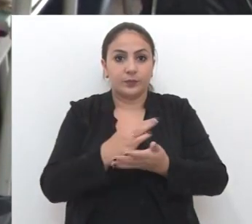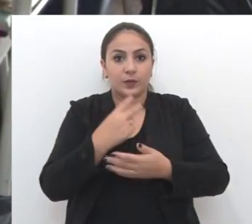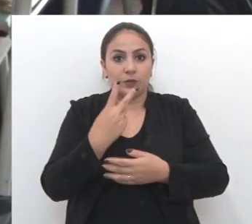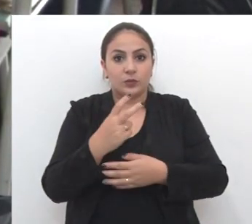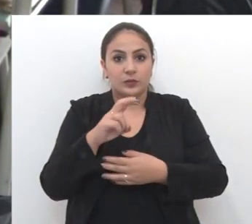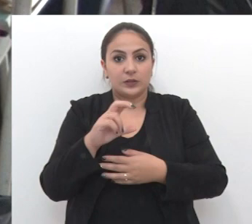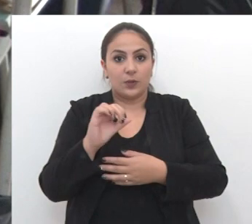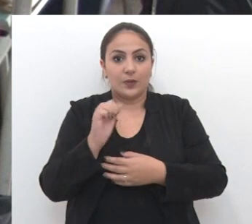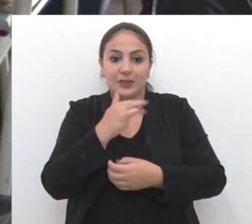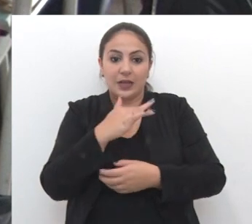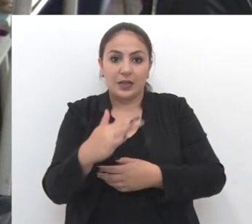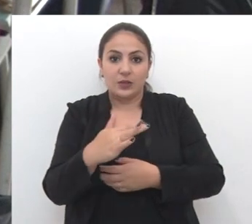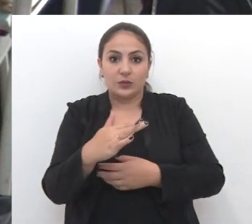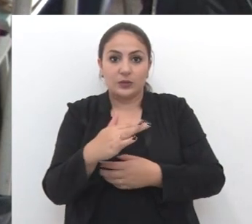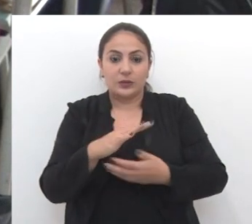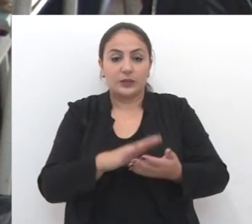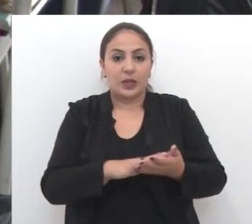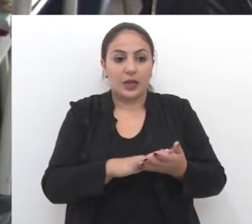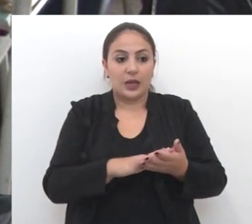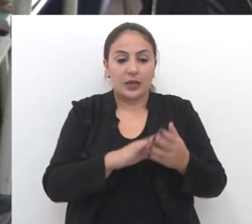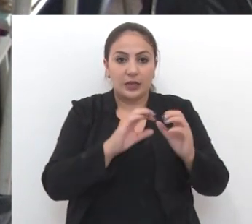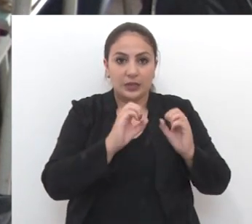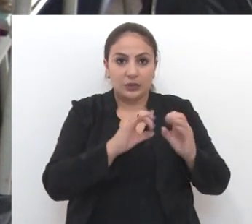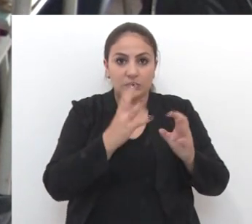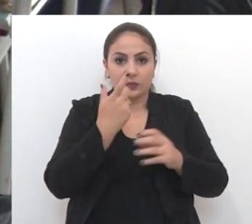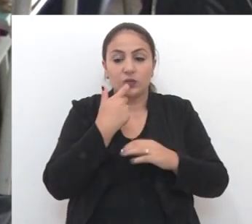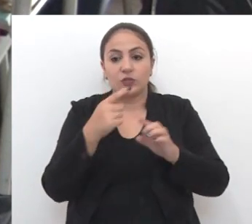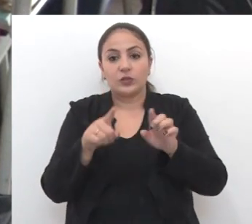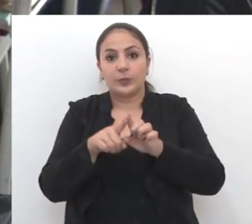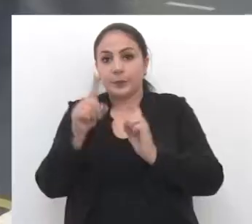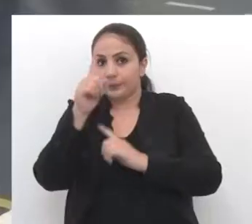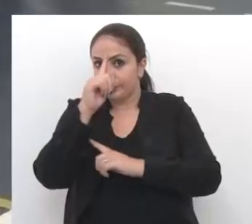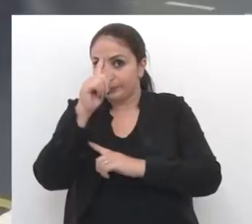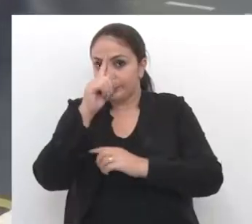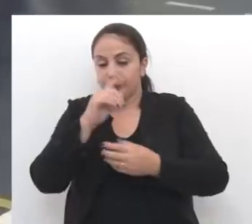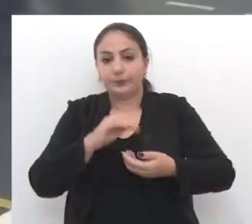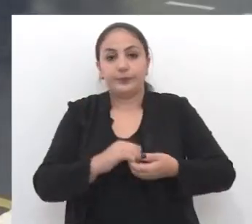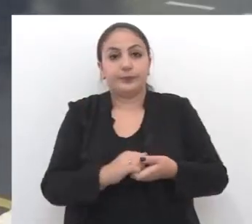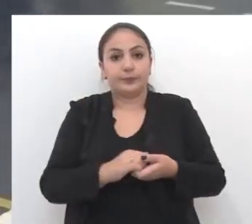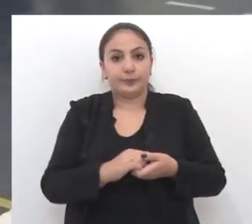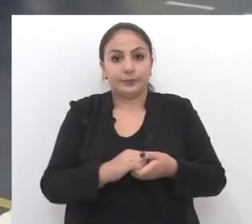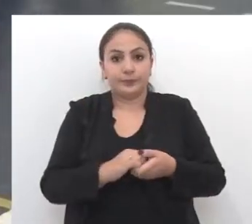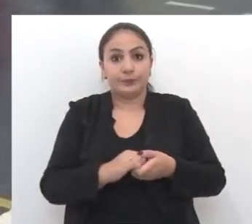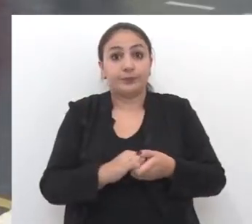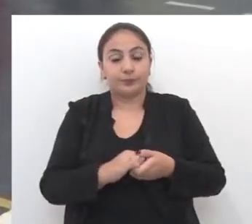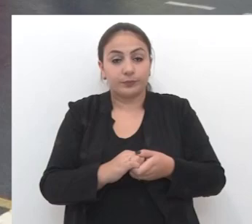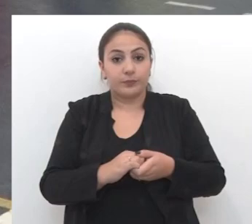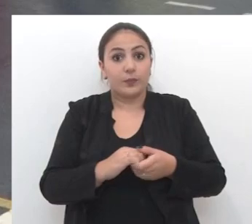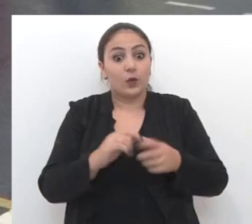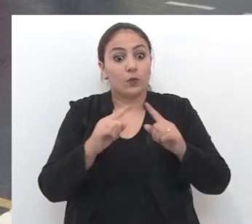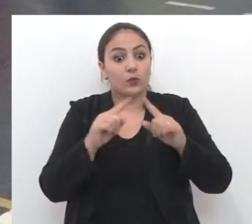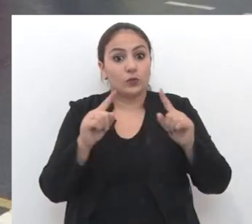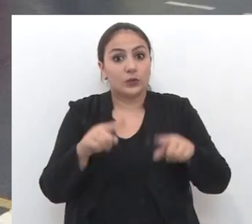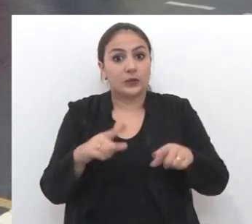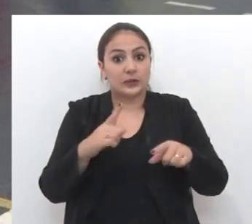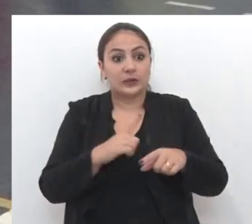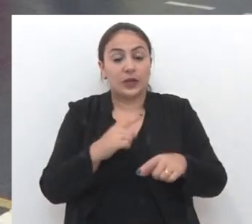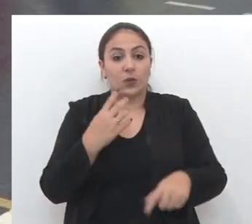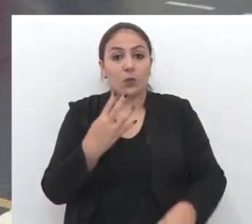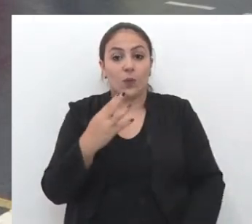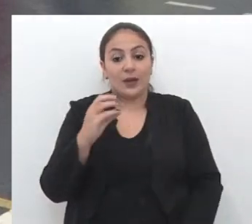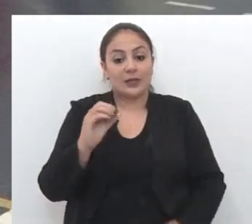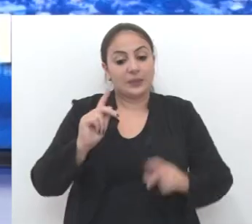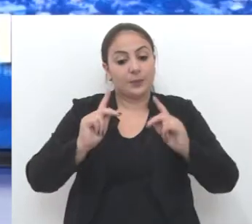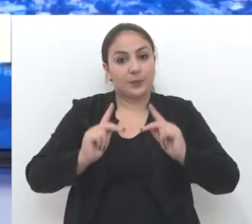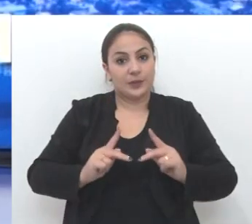alunos na educação infantil e no ensino fundamental. Seu quadro de funcionários é composto por 40